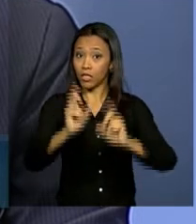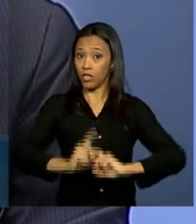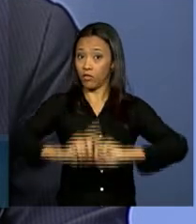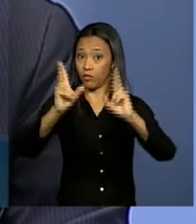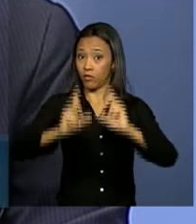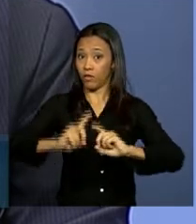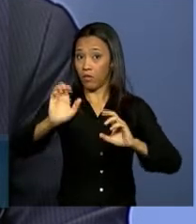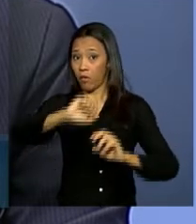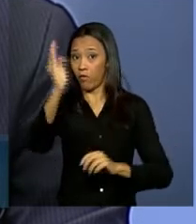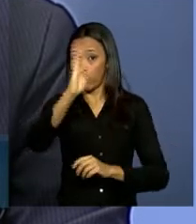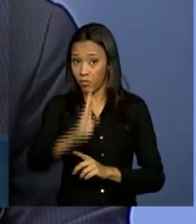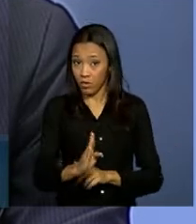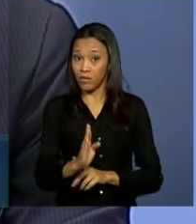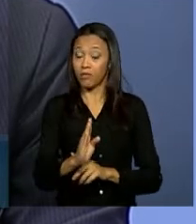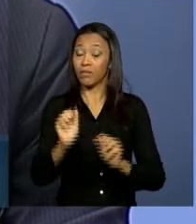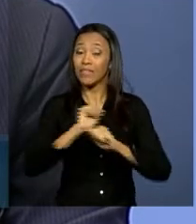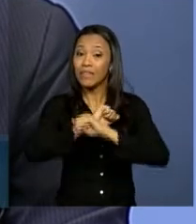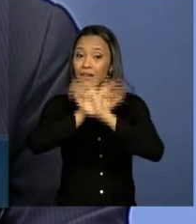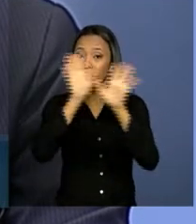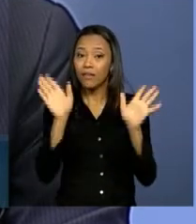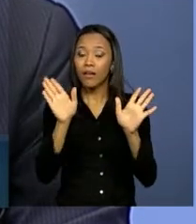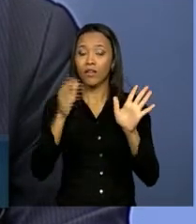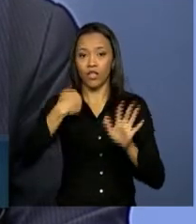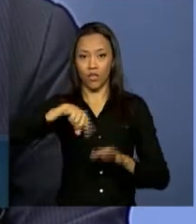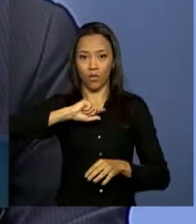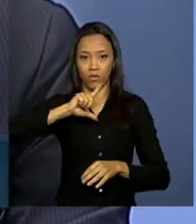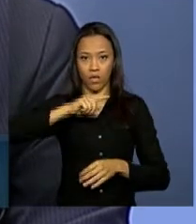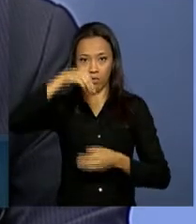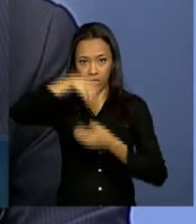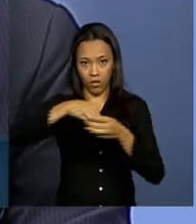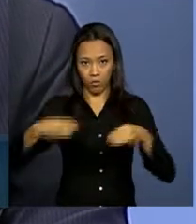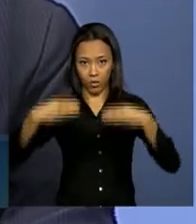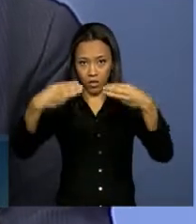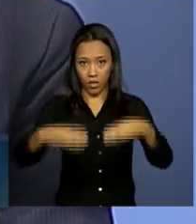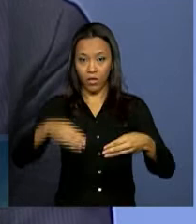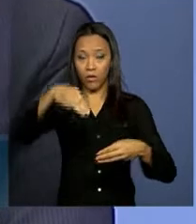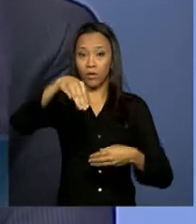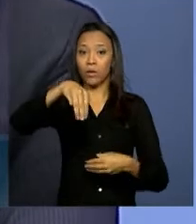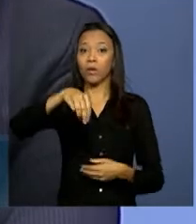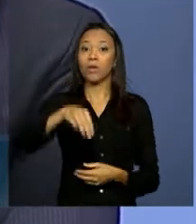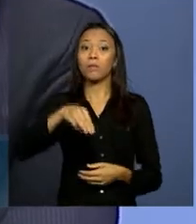conta, e nós temos no MEDIC essa compreensão.